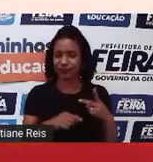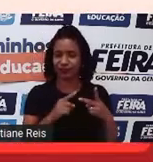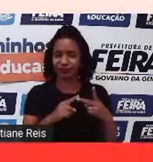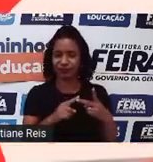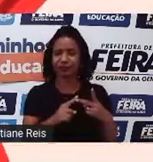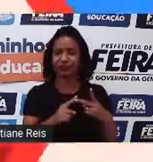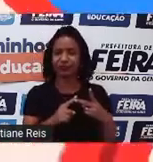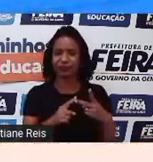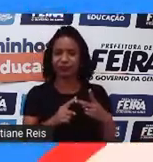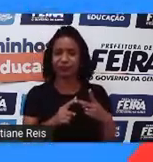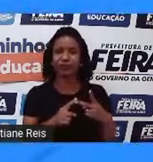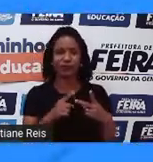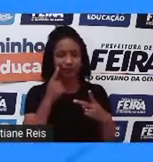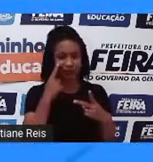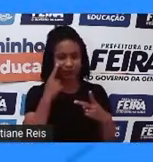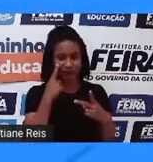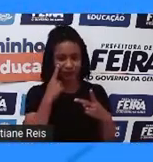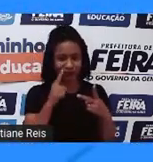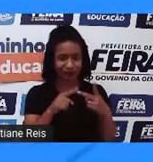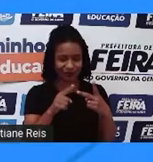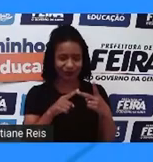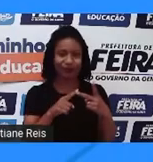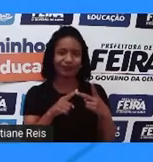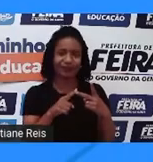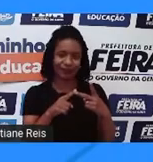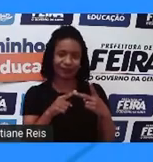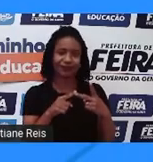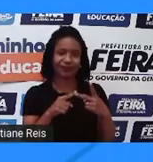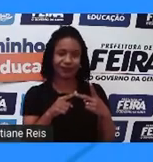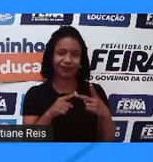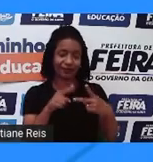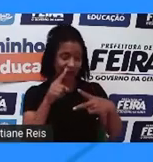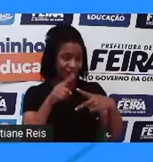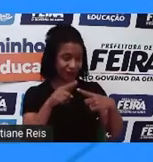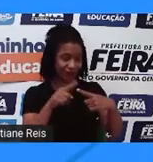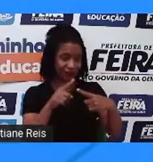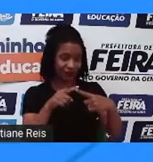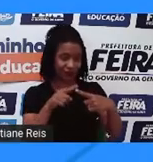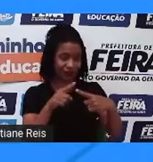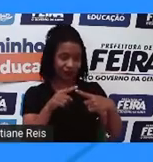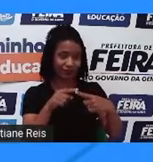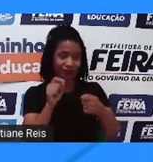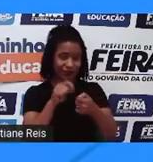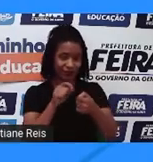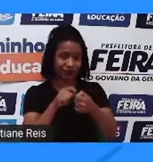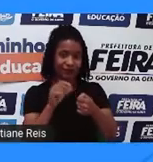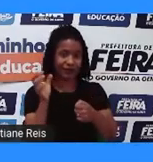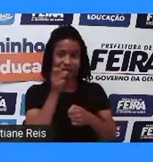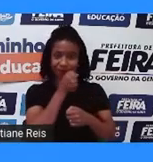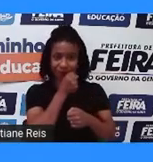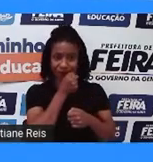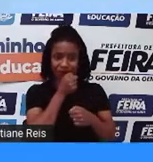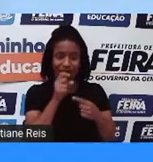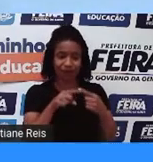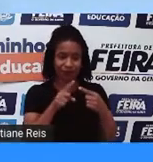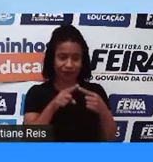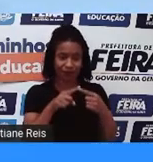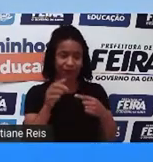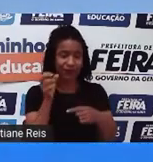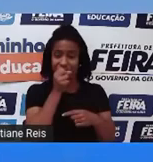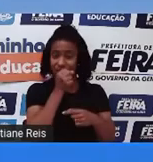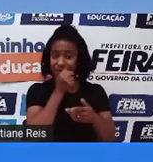fazer, né? Optar por essa alternativa, porque nós temos que realizar esse desafio bem rápido, senão a gente perde a